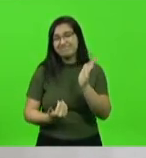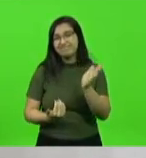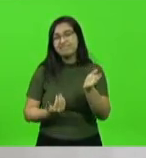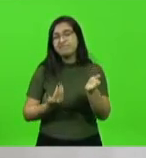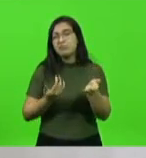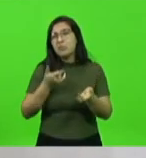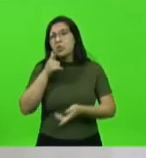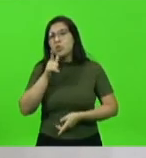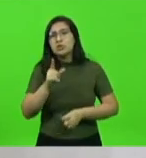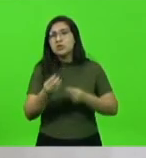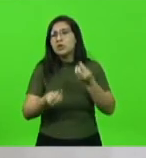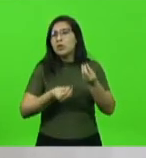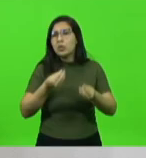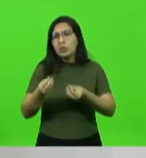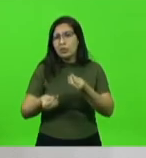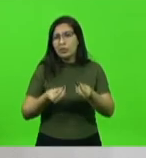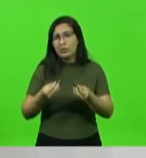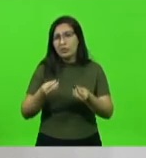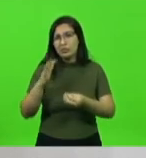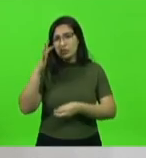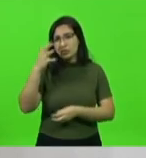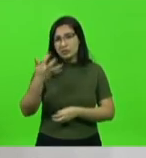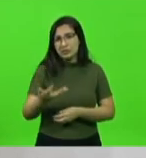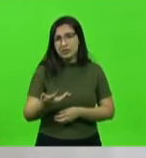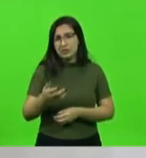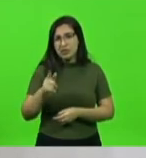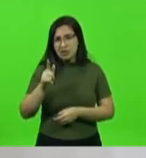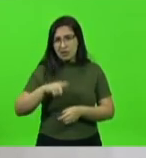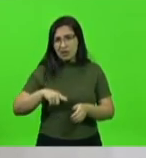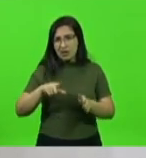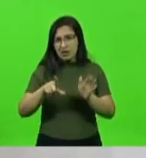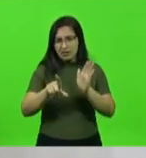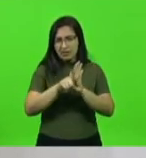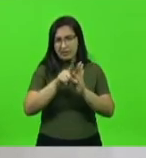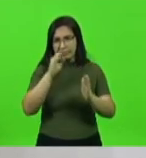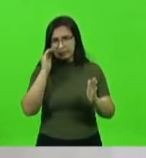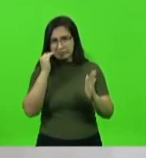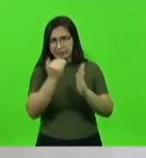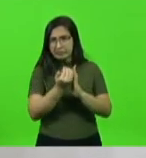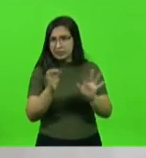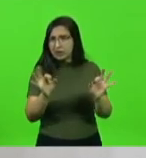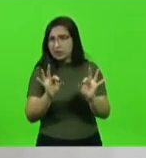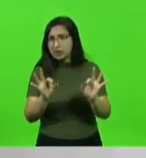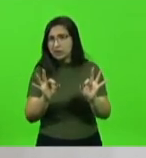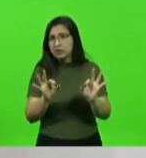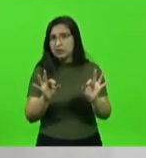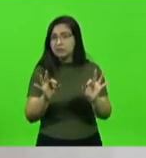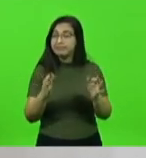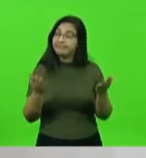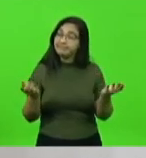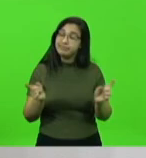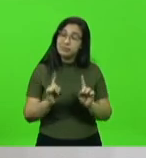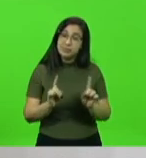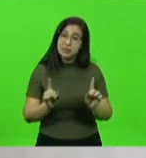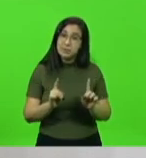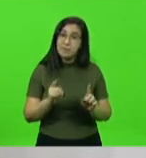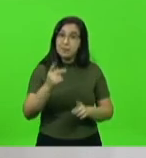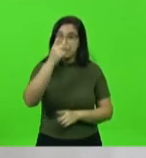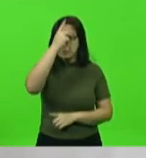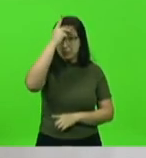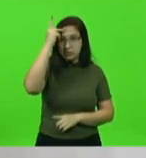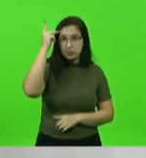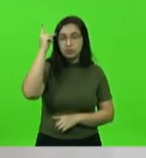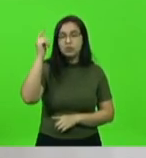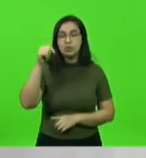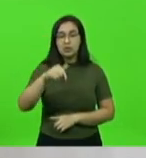não é através de atos ilegais. Aqui tem alguém aqui, alguém aqui tem alguma dúvida